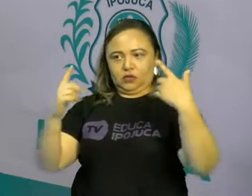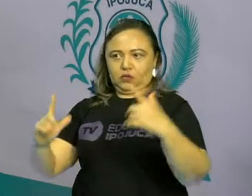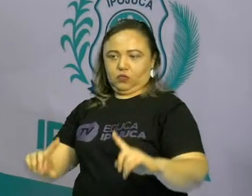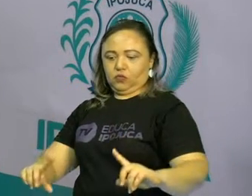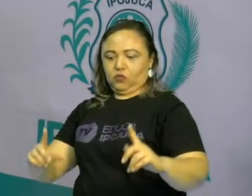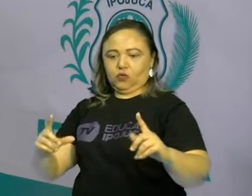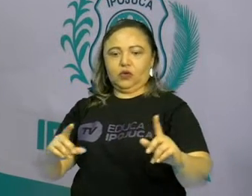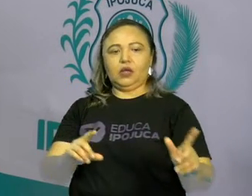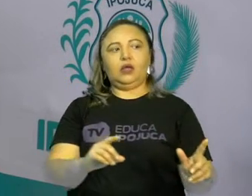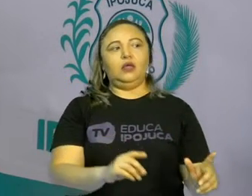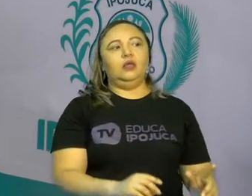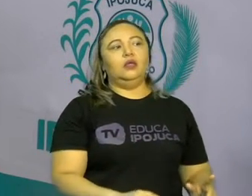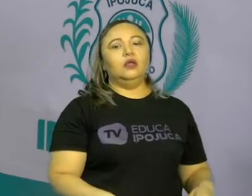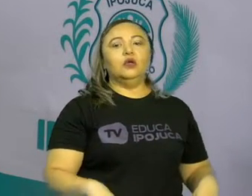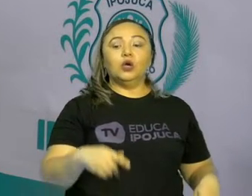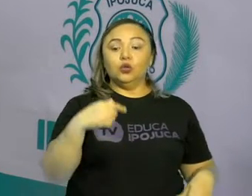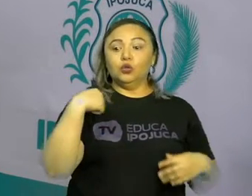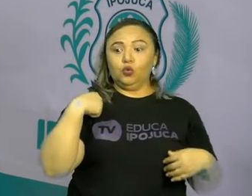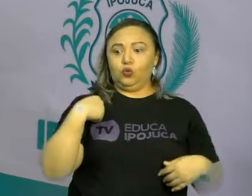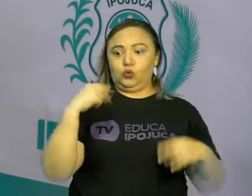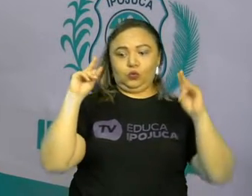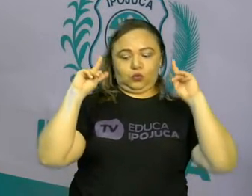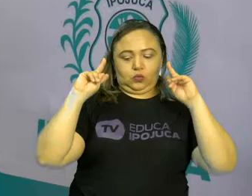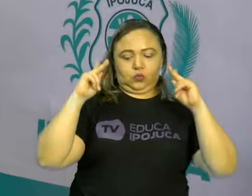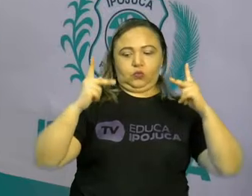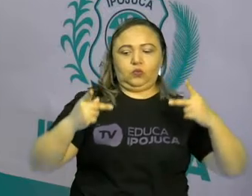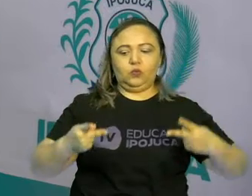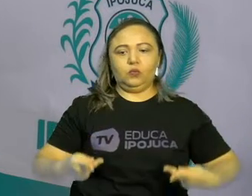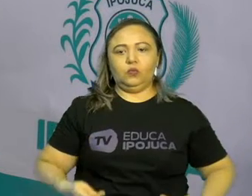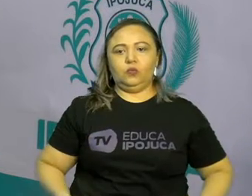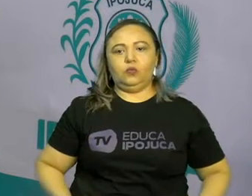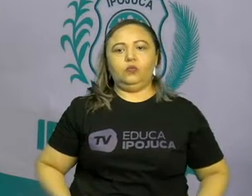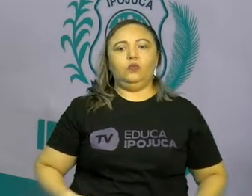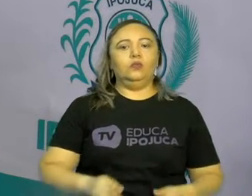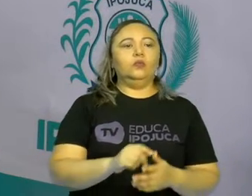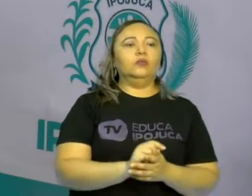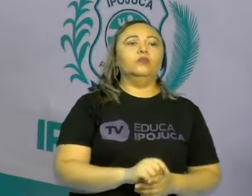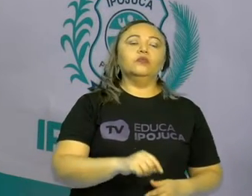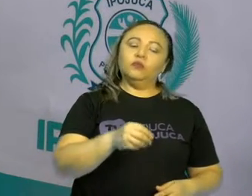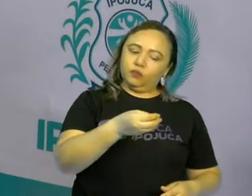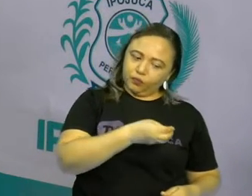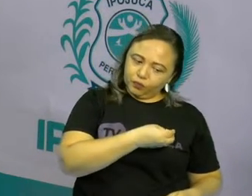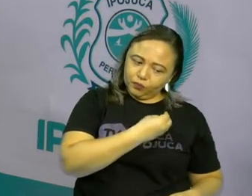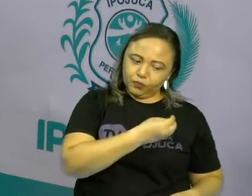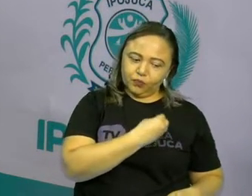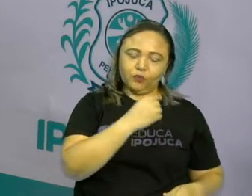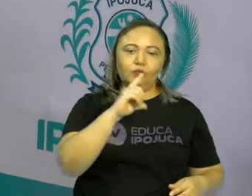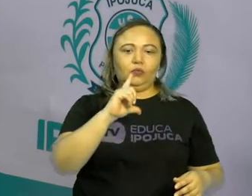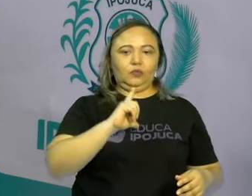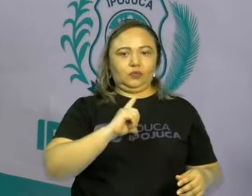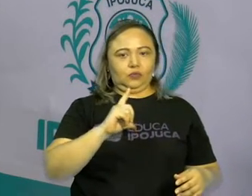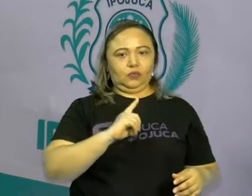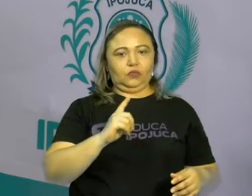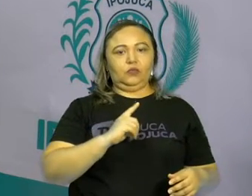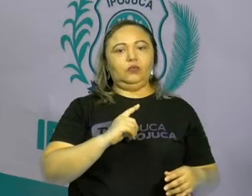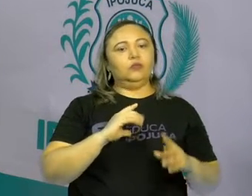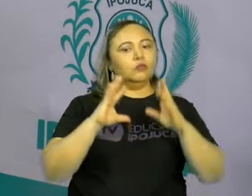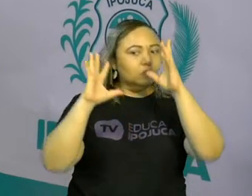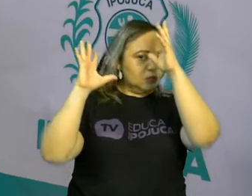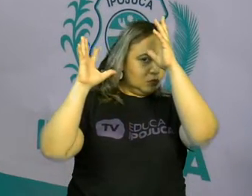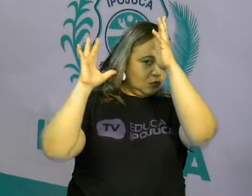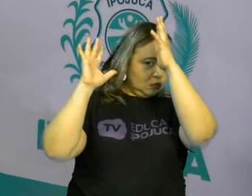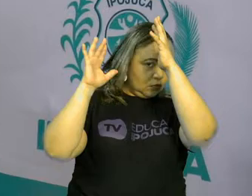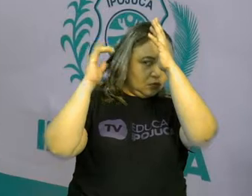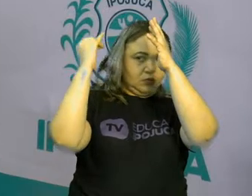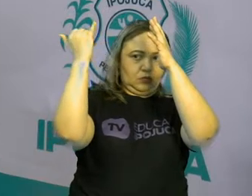como os nós, seres humanos, que somos considerados seres vivos racionais, diferentes dos